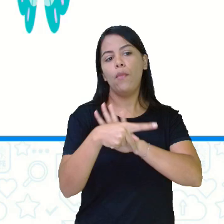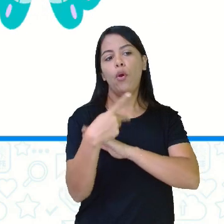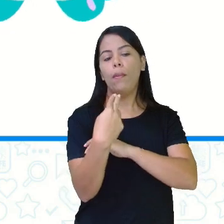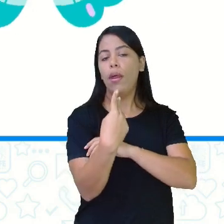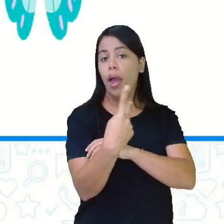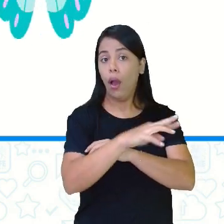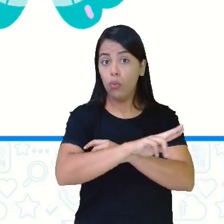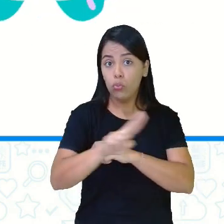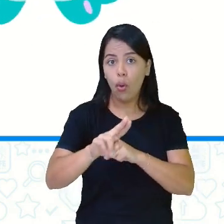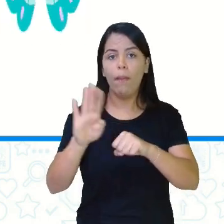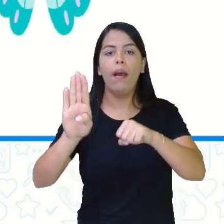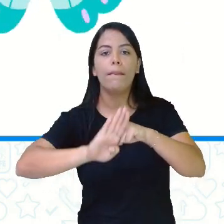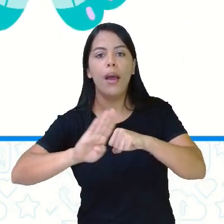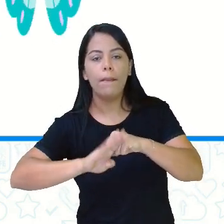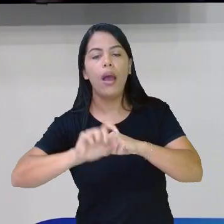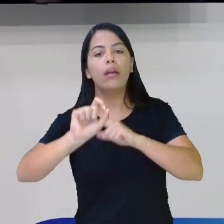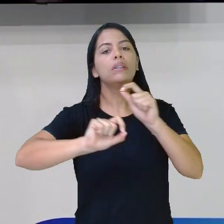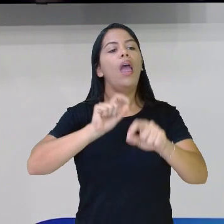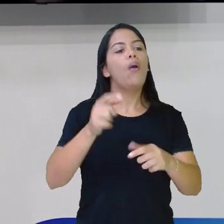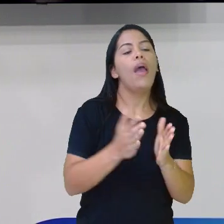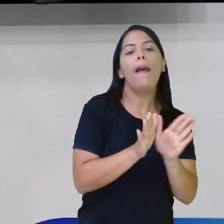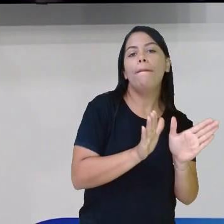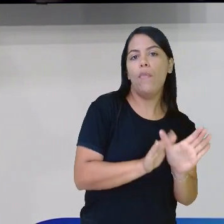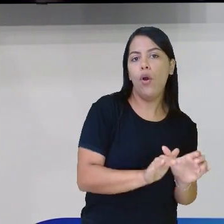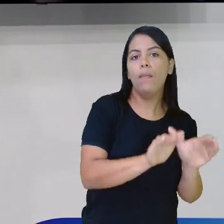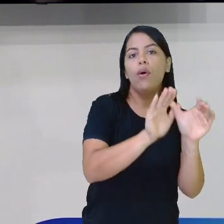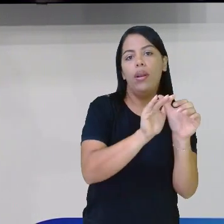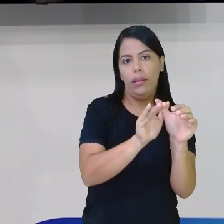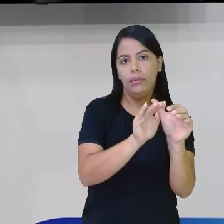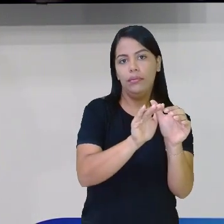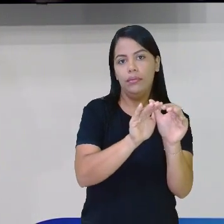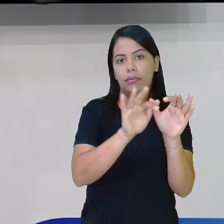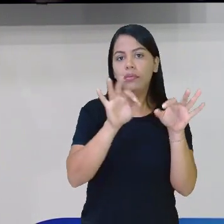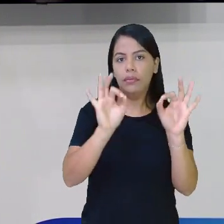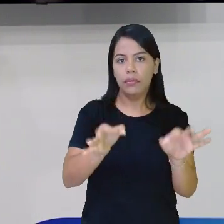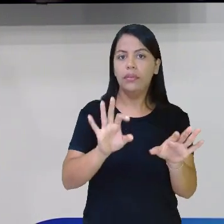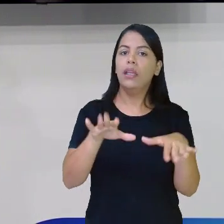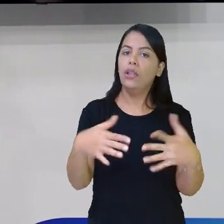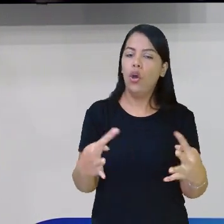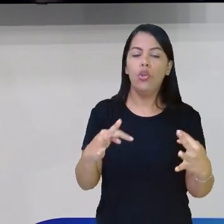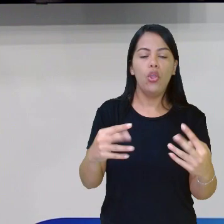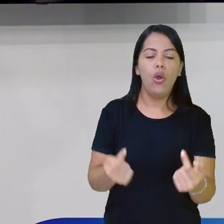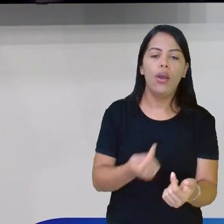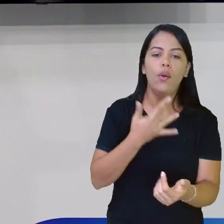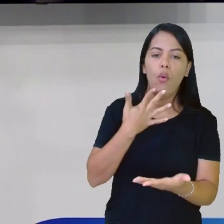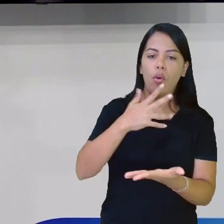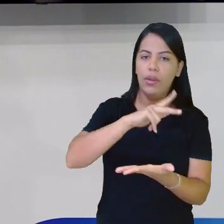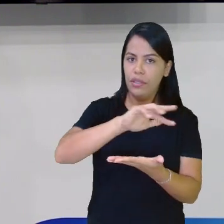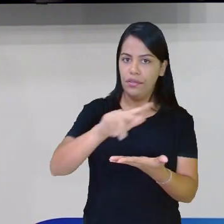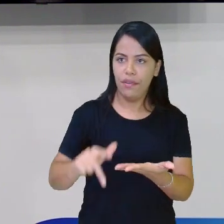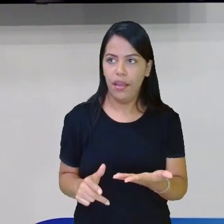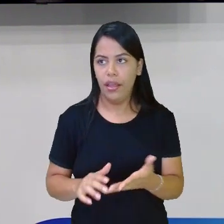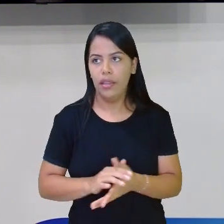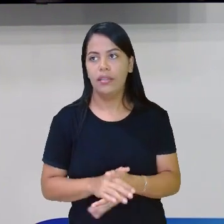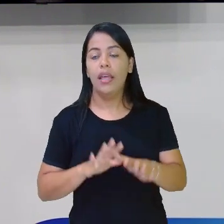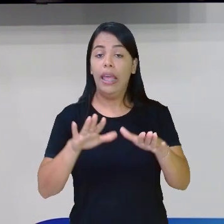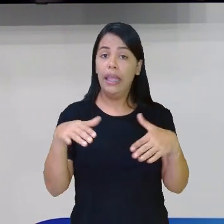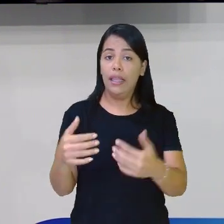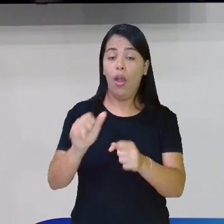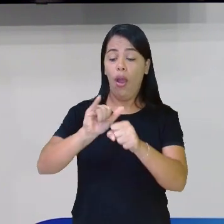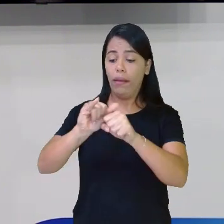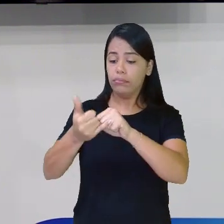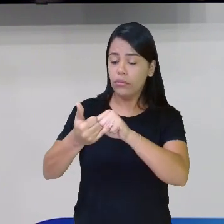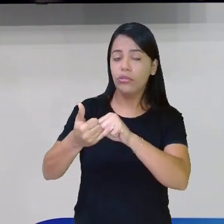especificados, né? Que eram brancas, que eram azuis, que eram amarelas, que eram pretas, tá? Então, o